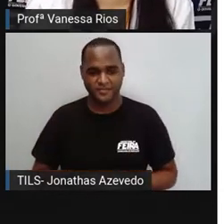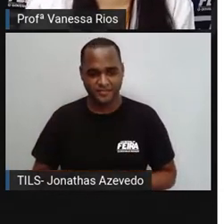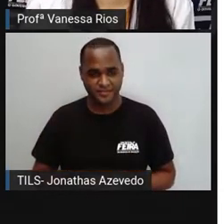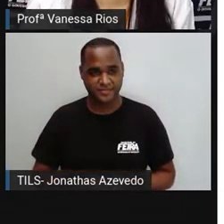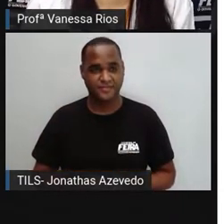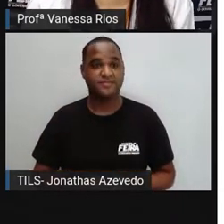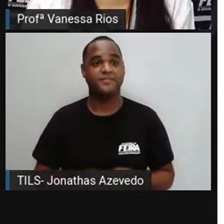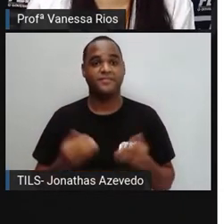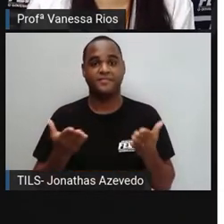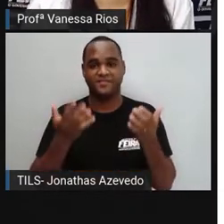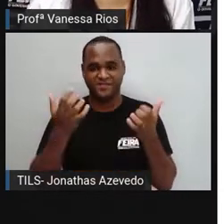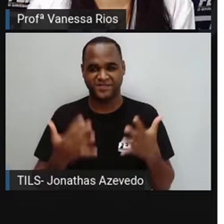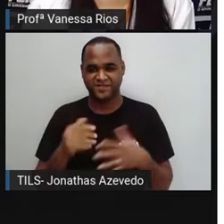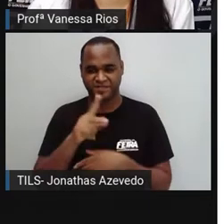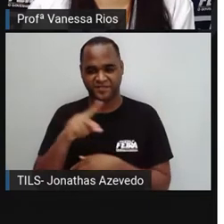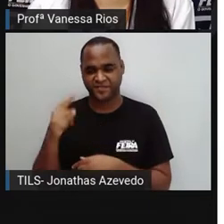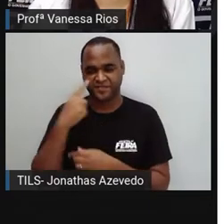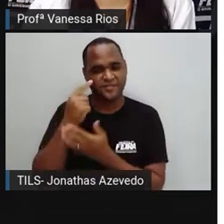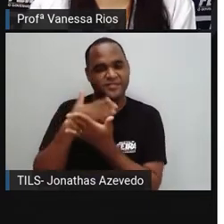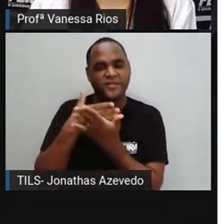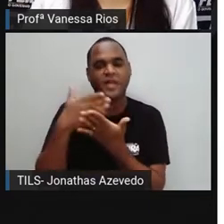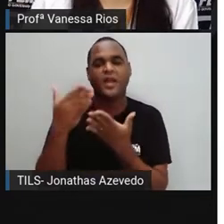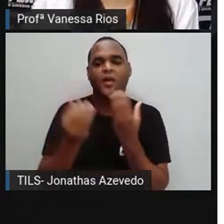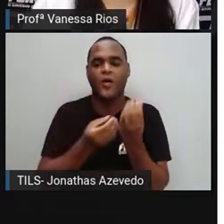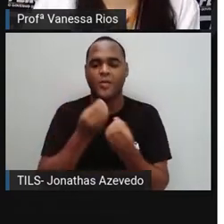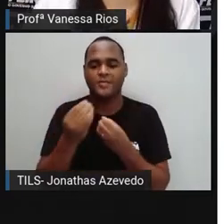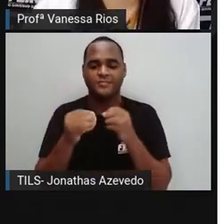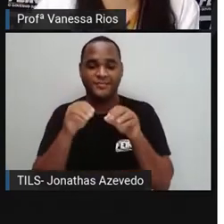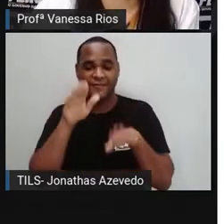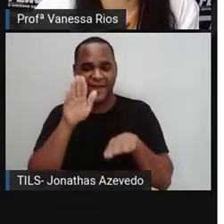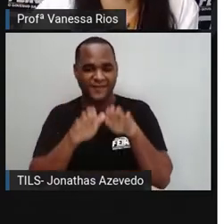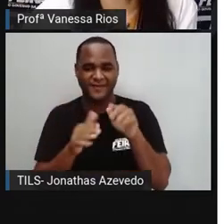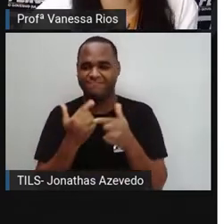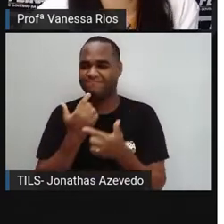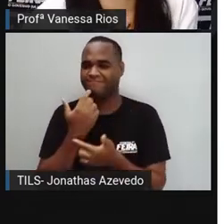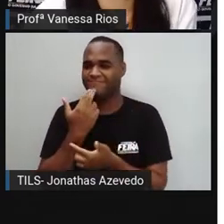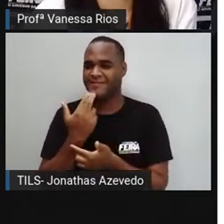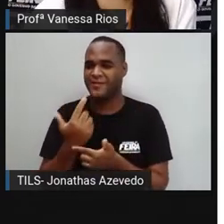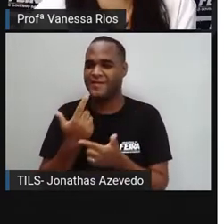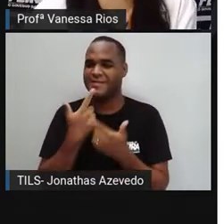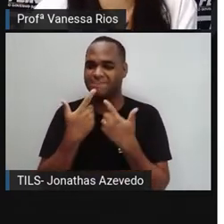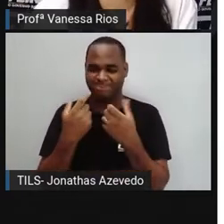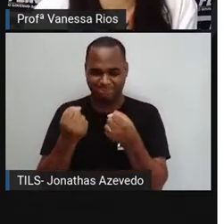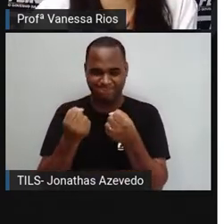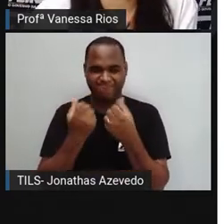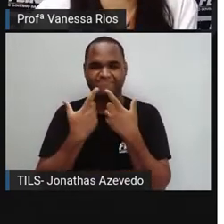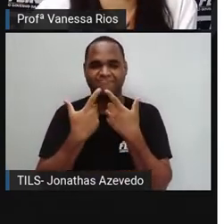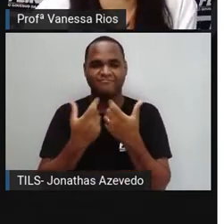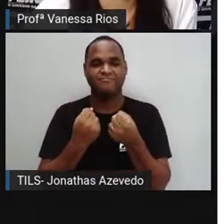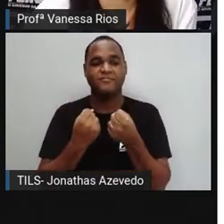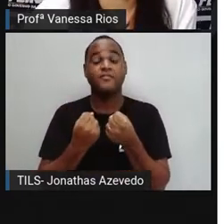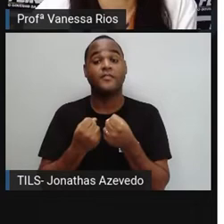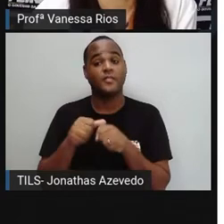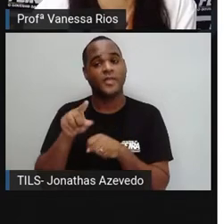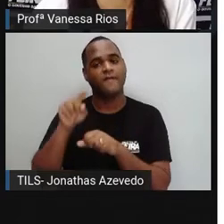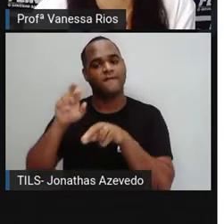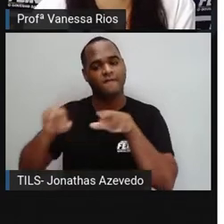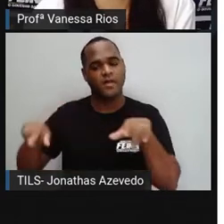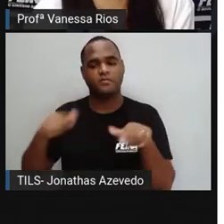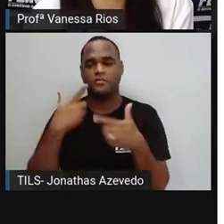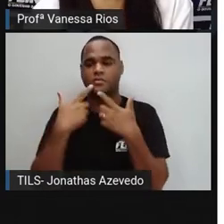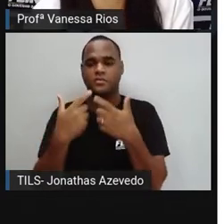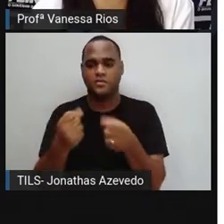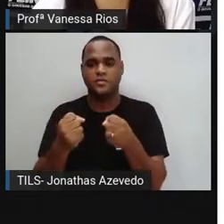E aí a pró inicia falando sobre as variações linguísticas. As variações linguísticas, elas